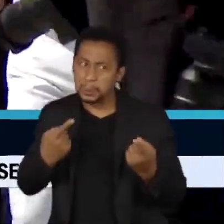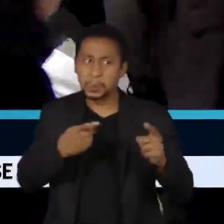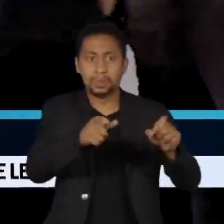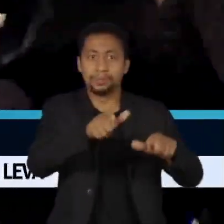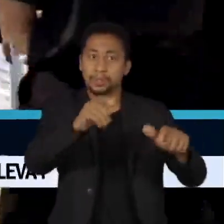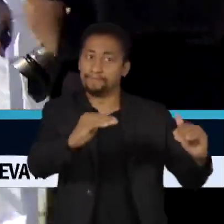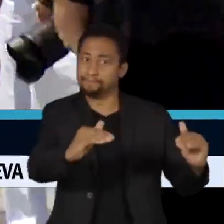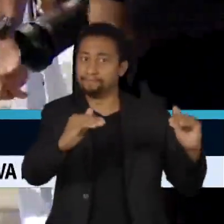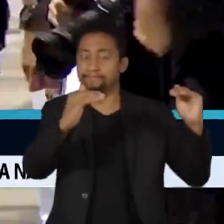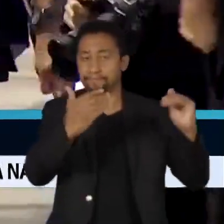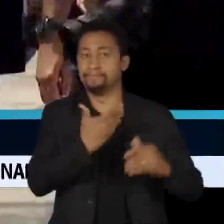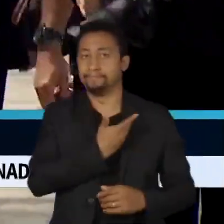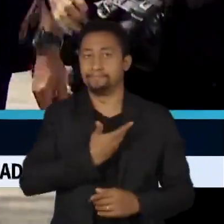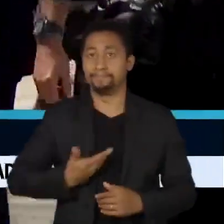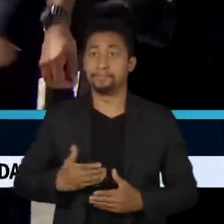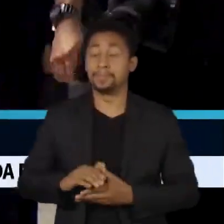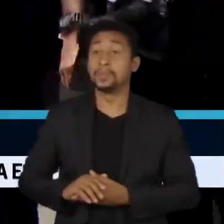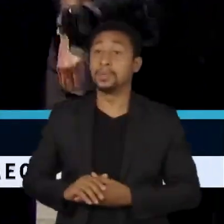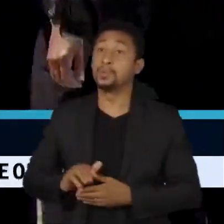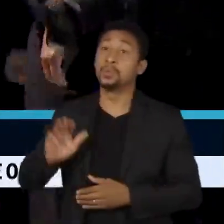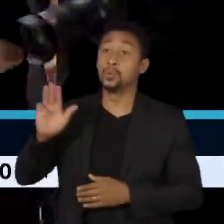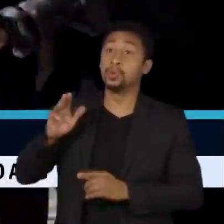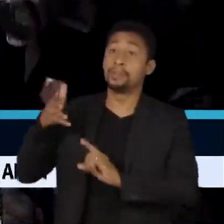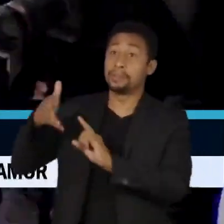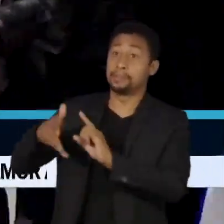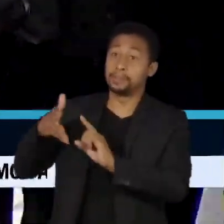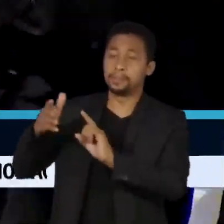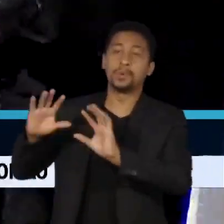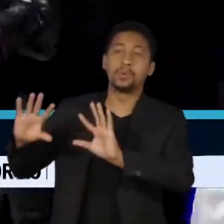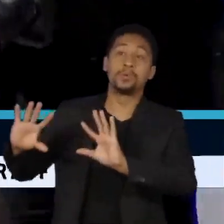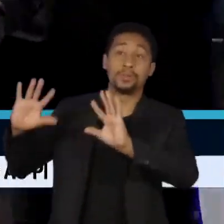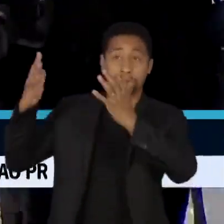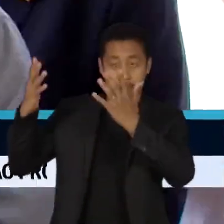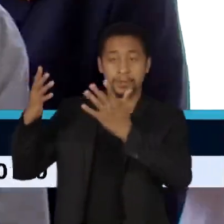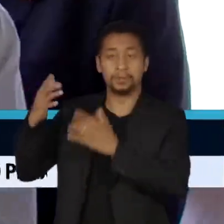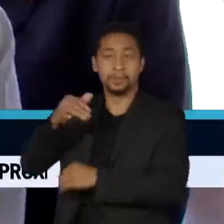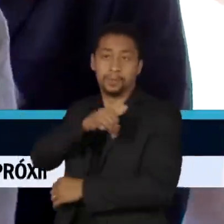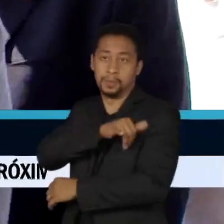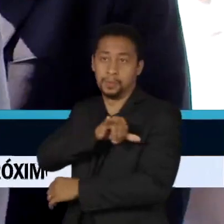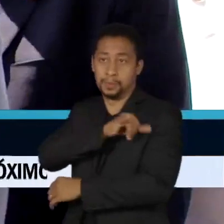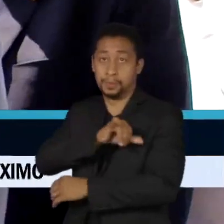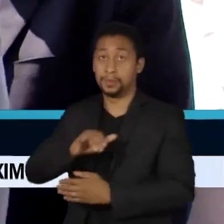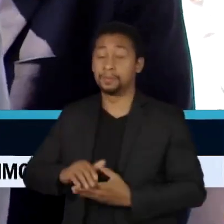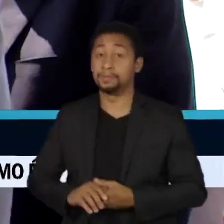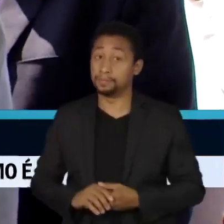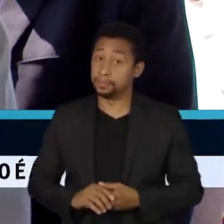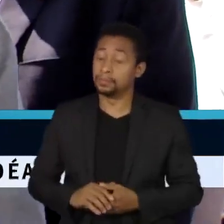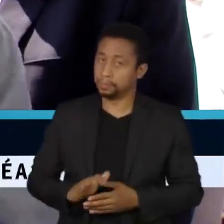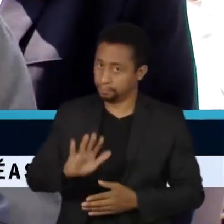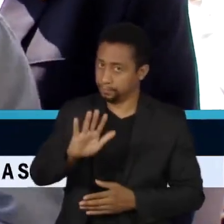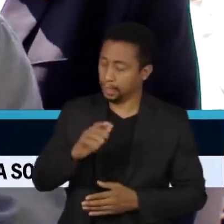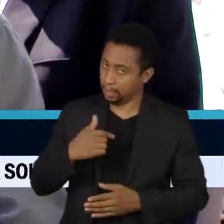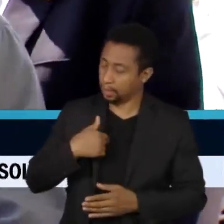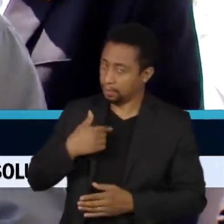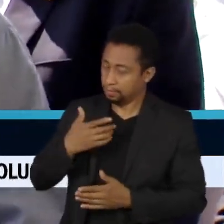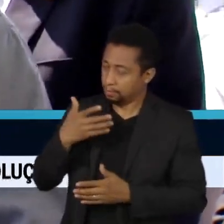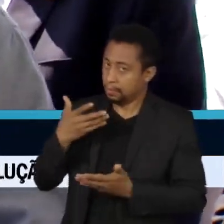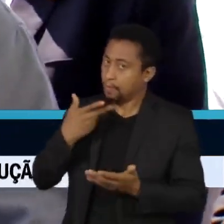A declaração do presidente Lula foi dada durante um evento no Rio de Janeiro. Eu não vou falar porque